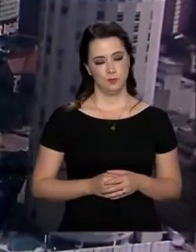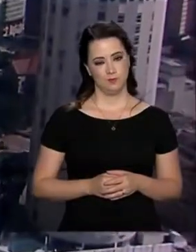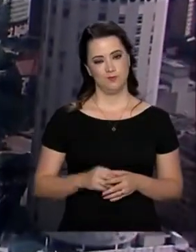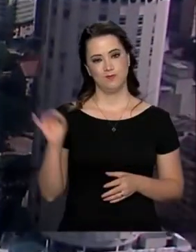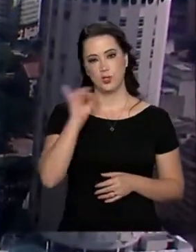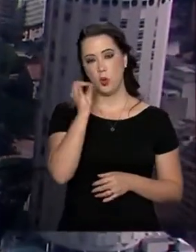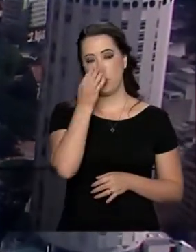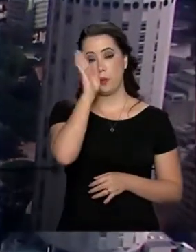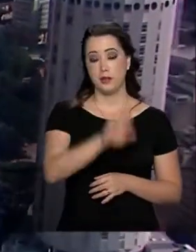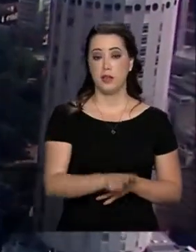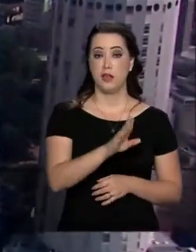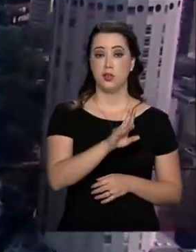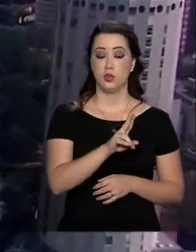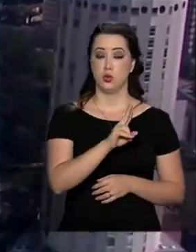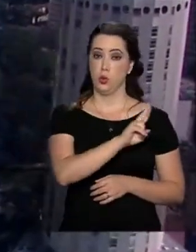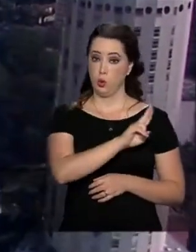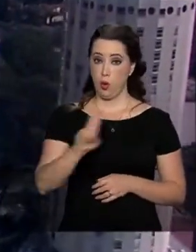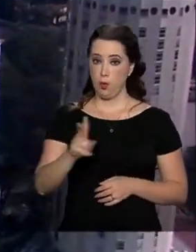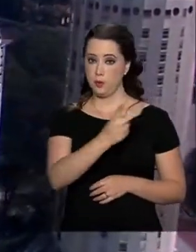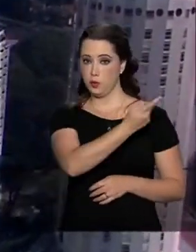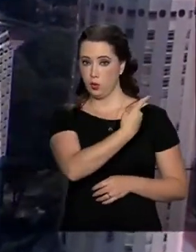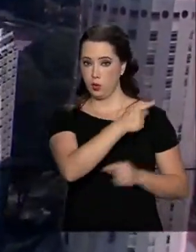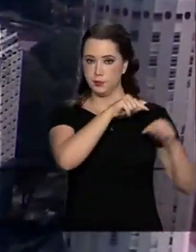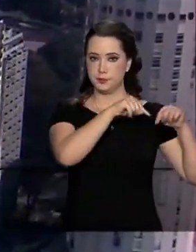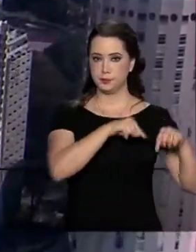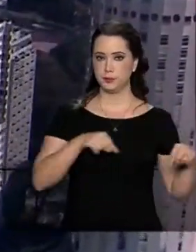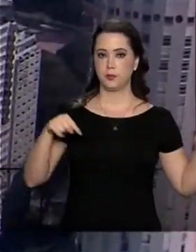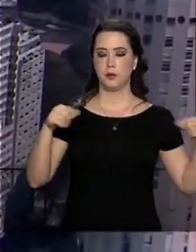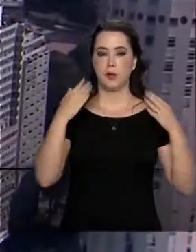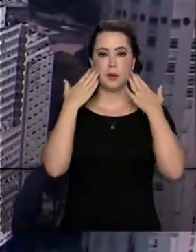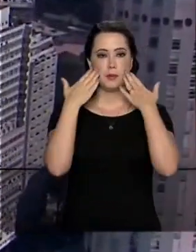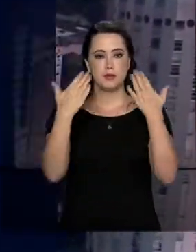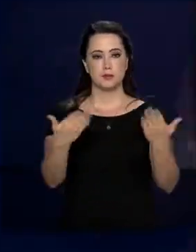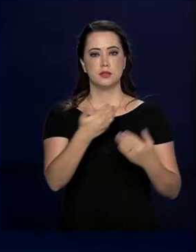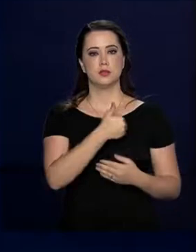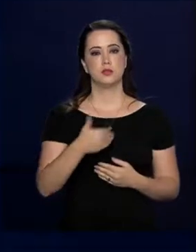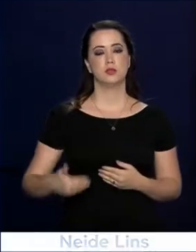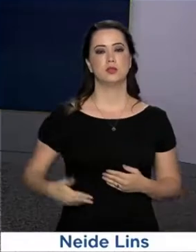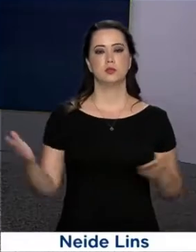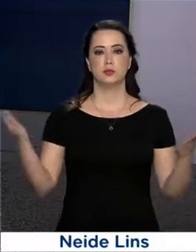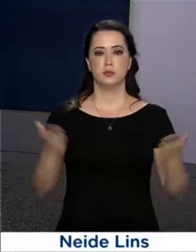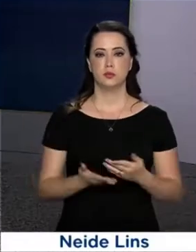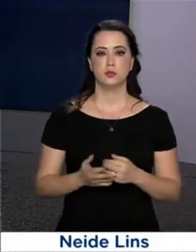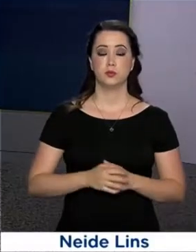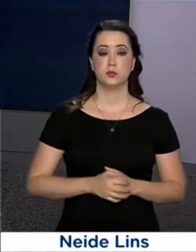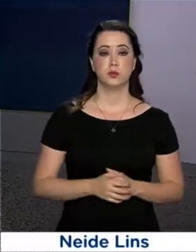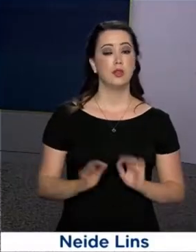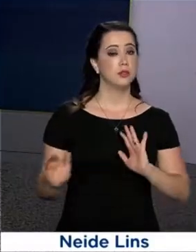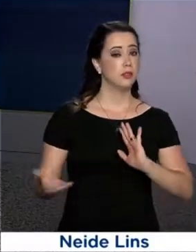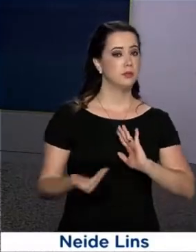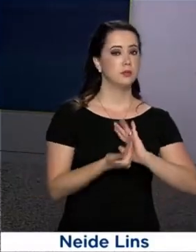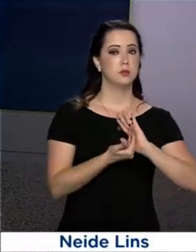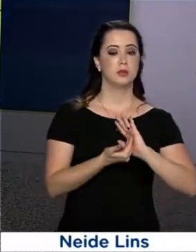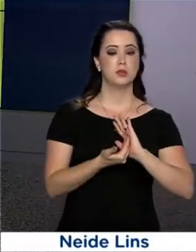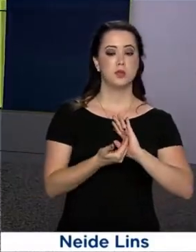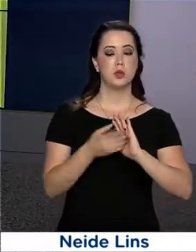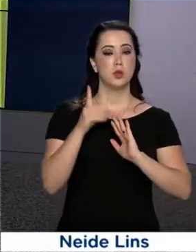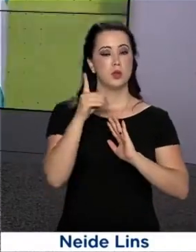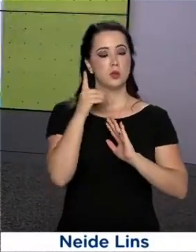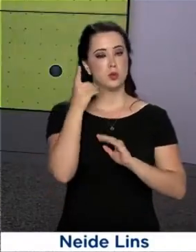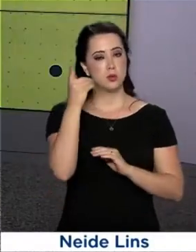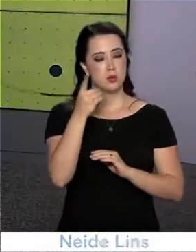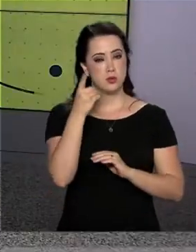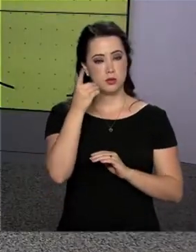Olá, boa tarde, eu sou Roberto Camargo e estamos de volta com mais uma edição do Governo Agora. A Câmara dos Deputados continua